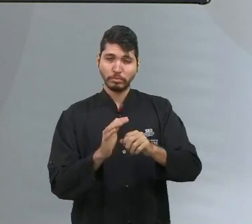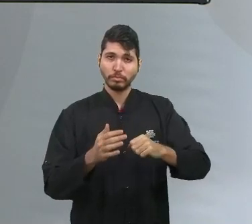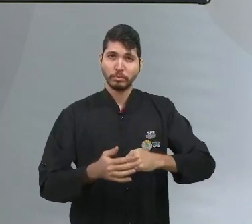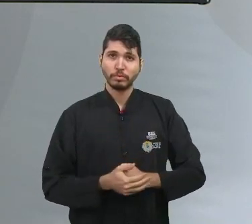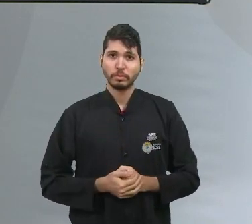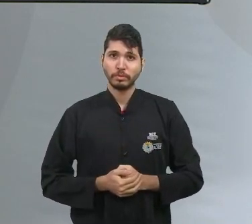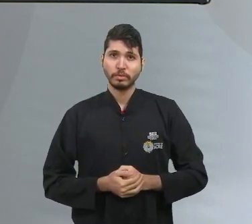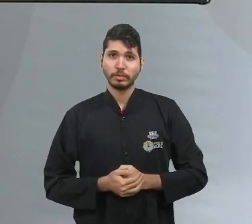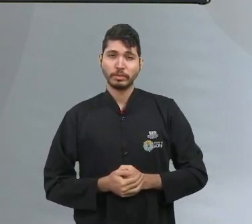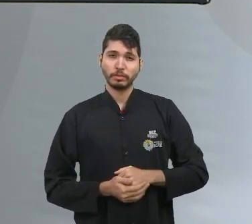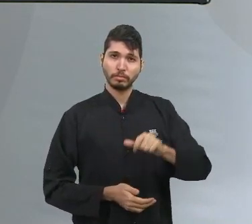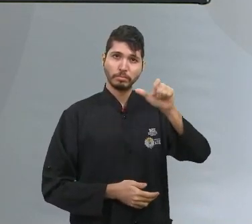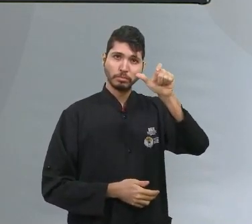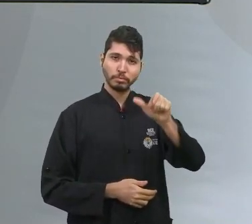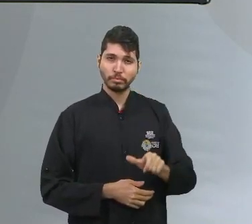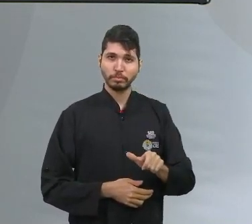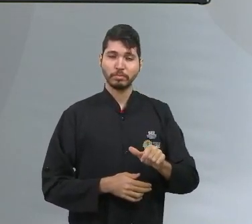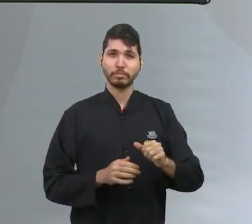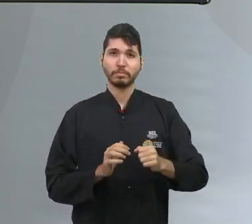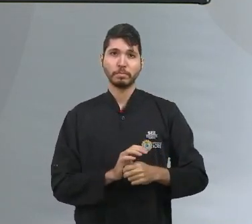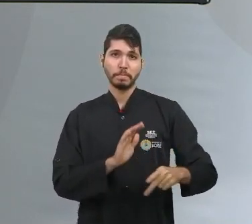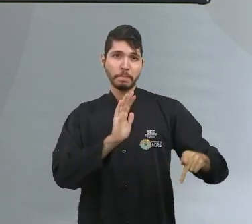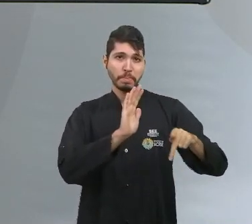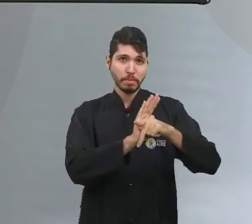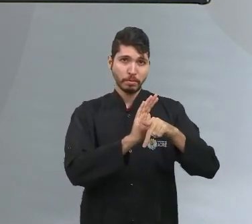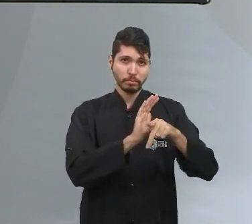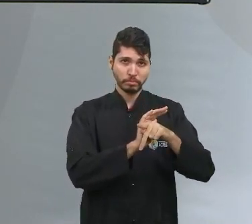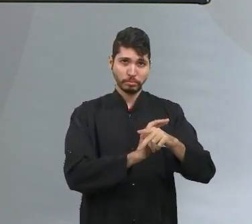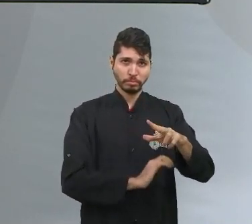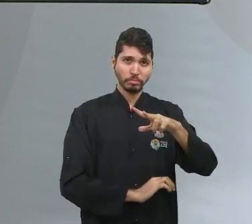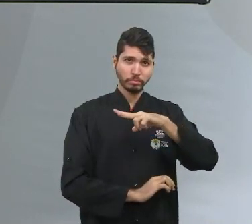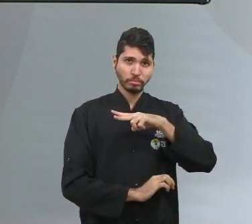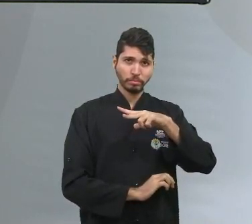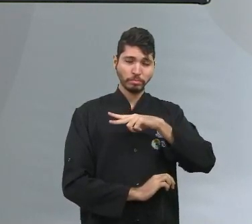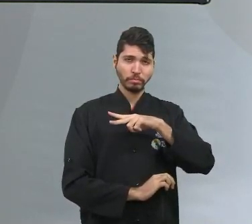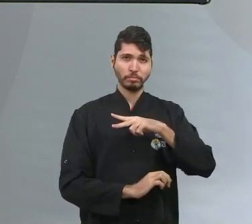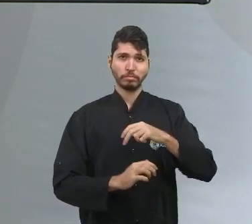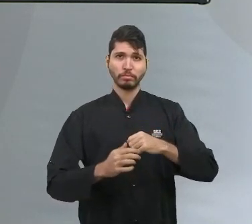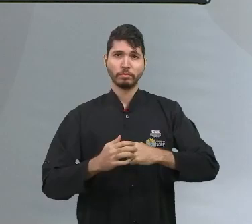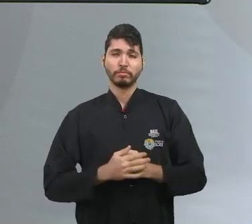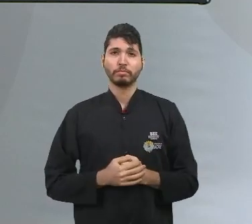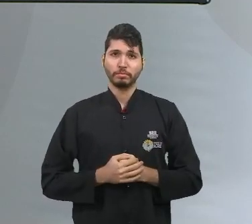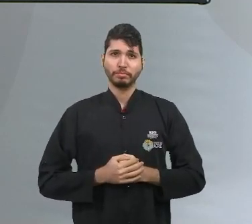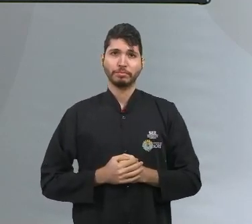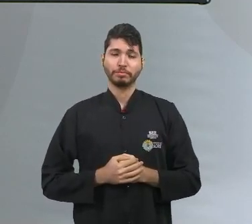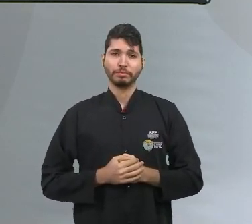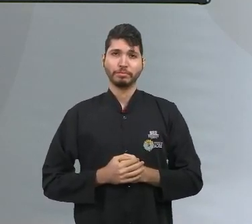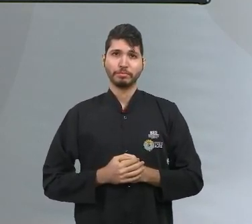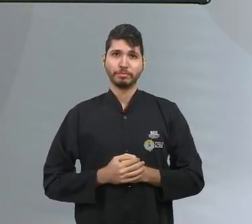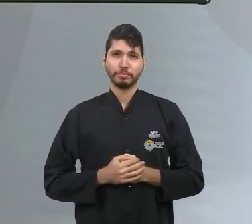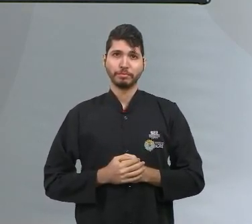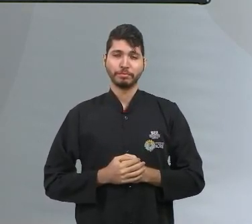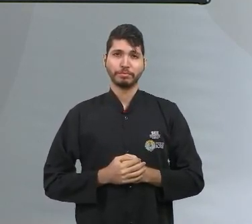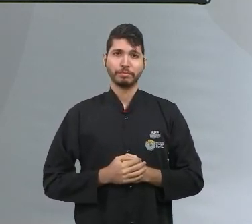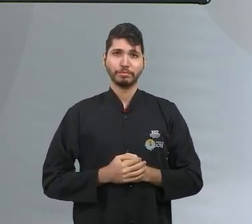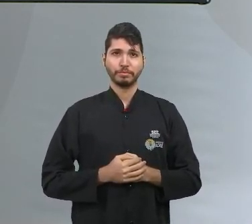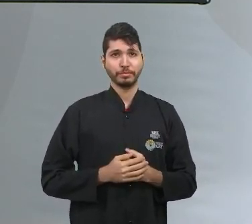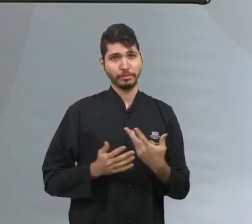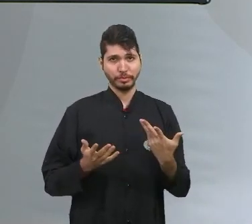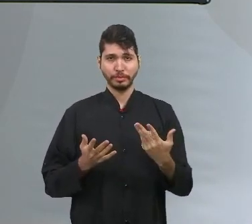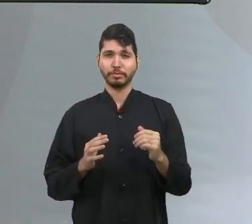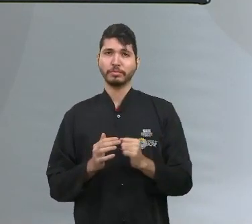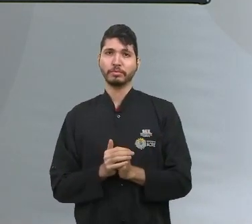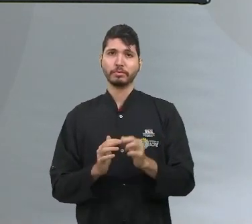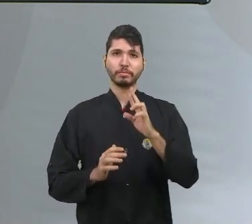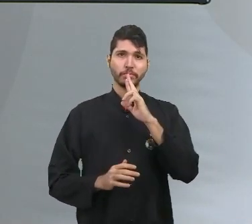particular. É a alternativa correta para esse enunciado e para esse comando de questão que nós